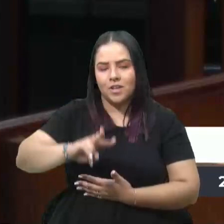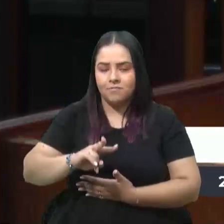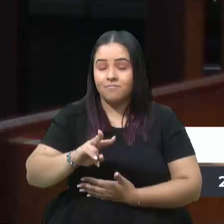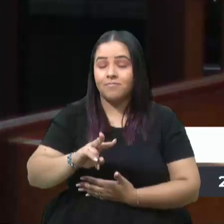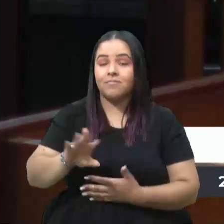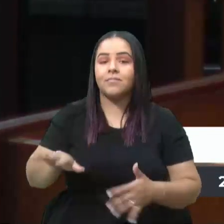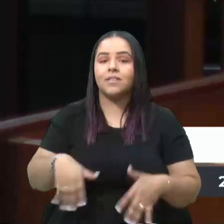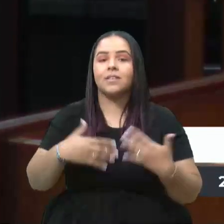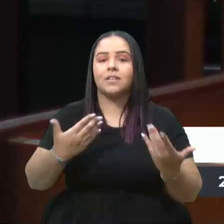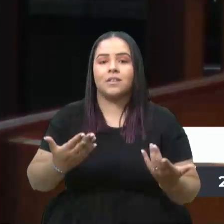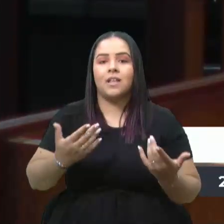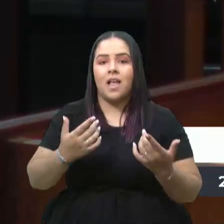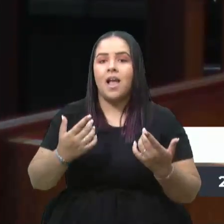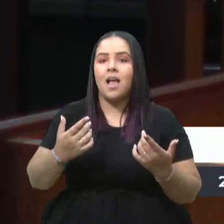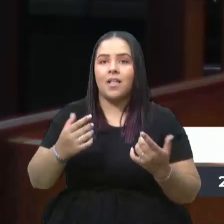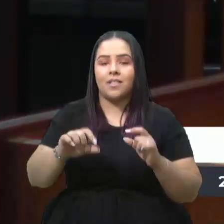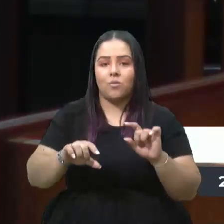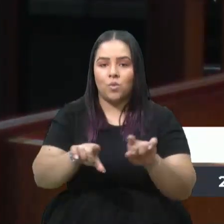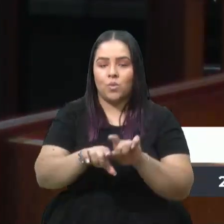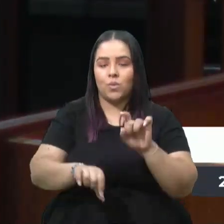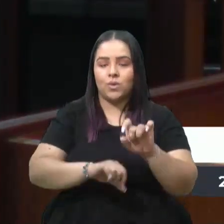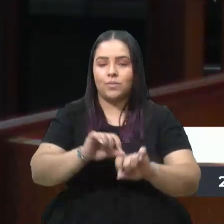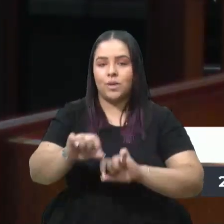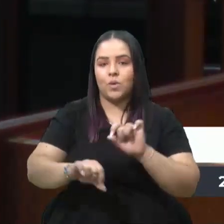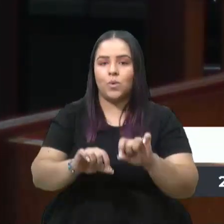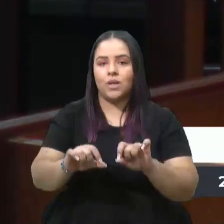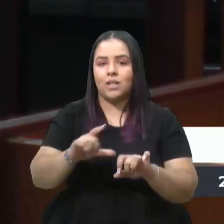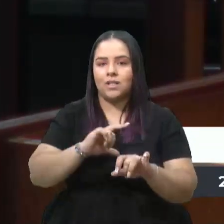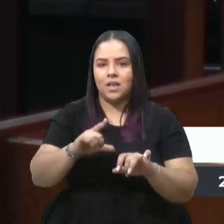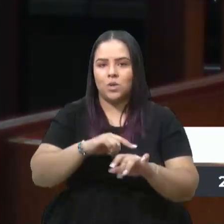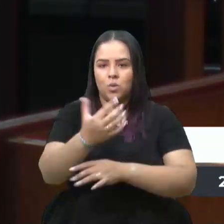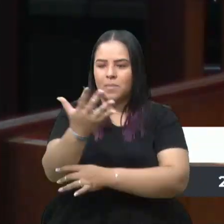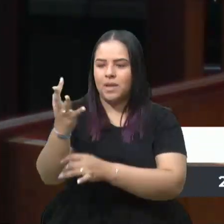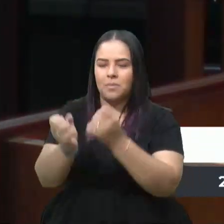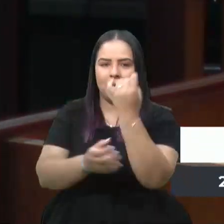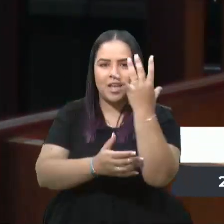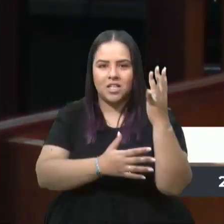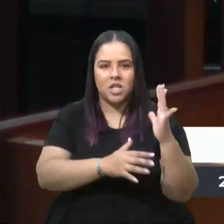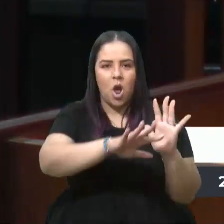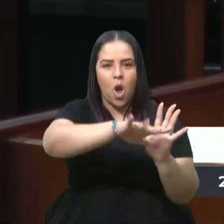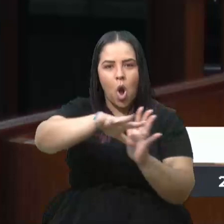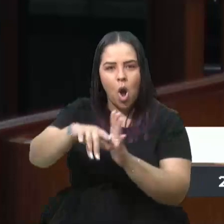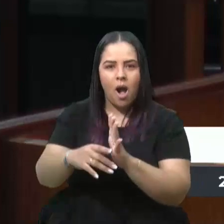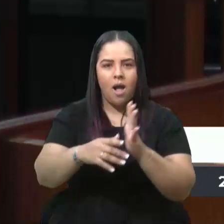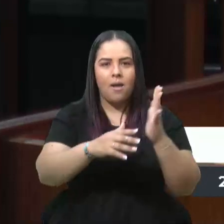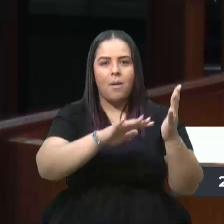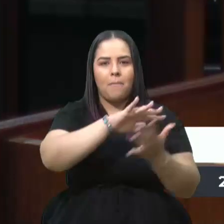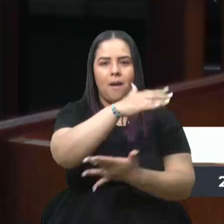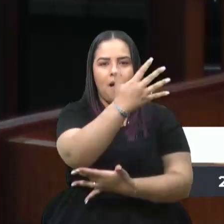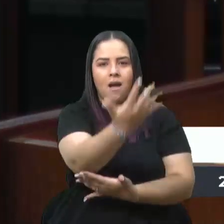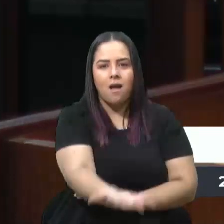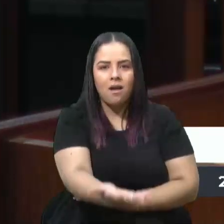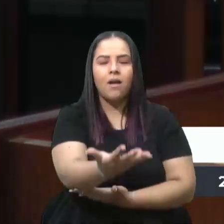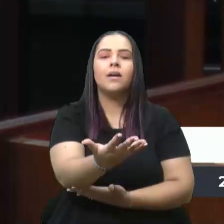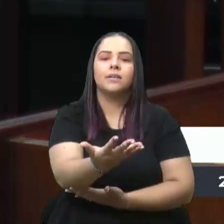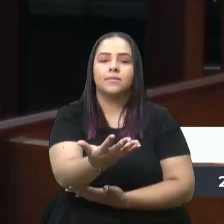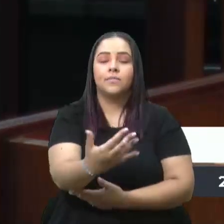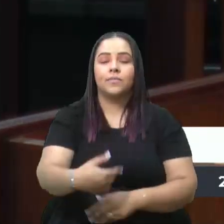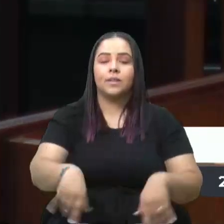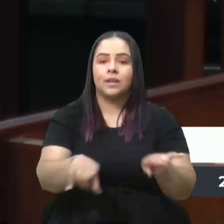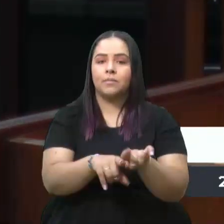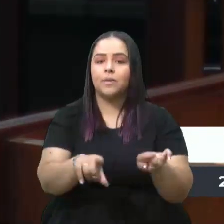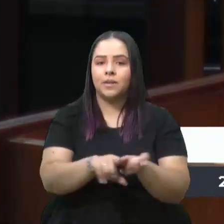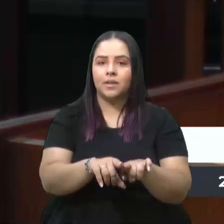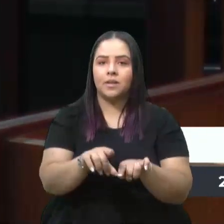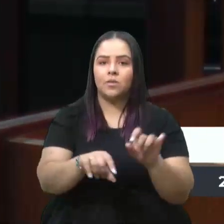Além da degradação ambiental, promovida pelo garimpo e desmatamento, que acaba impedindo